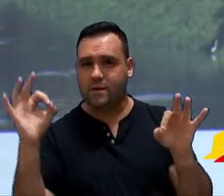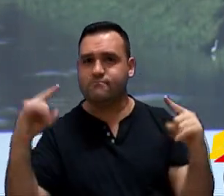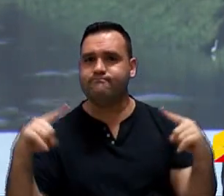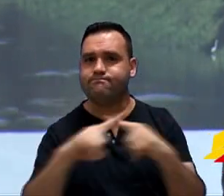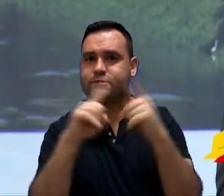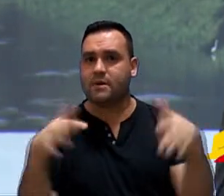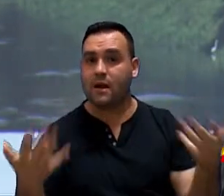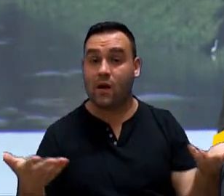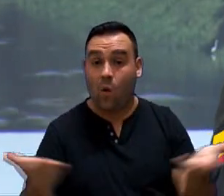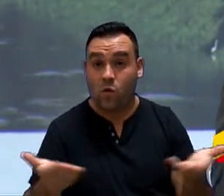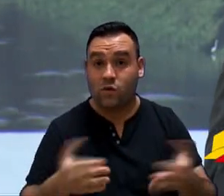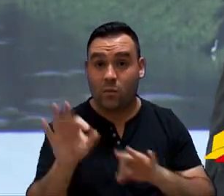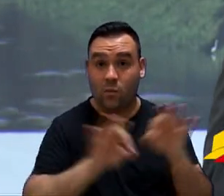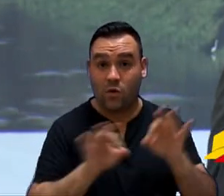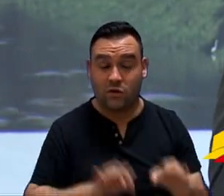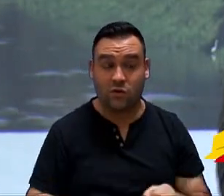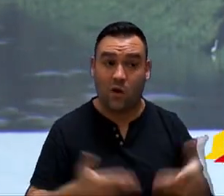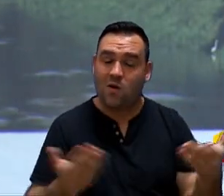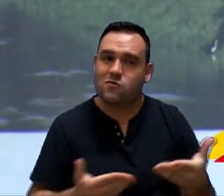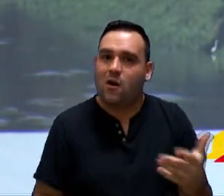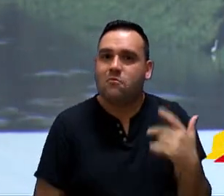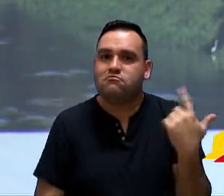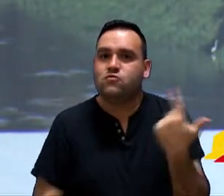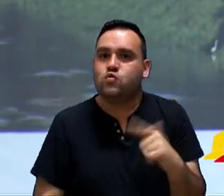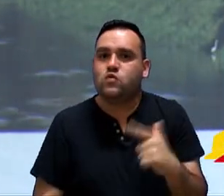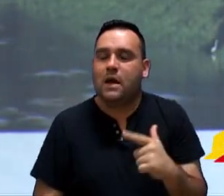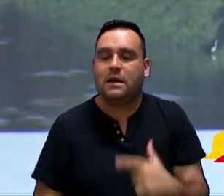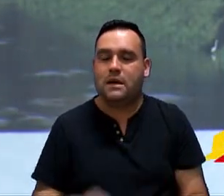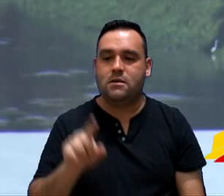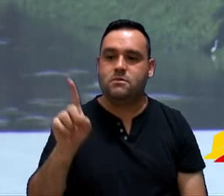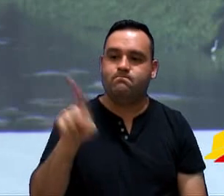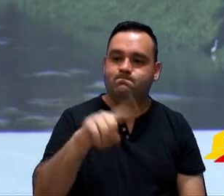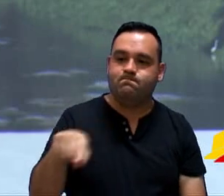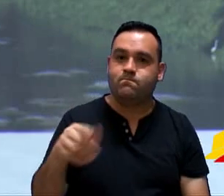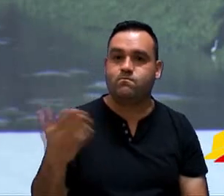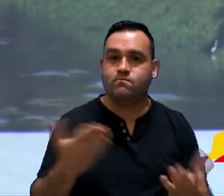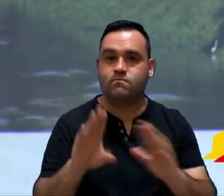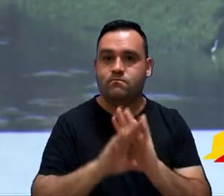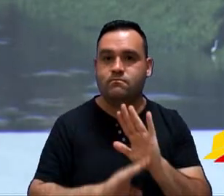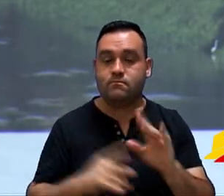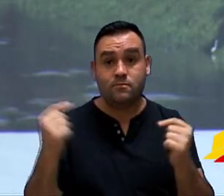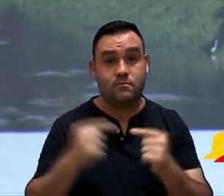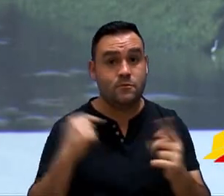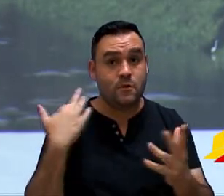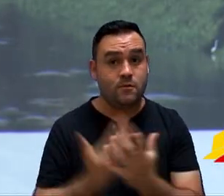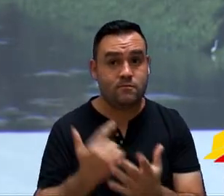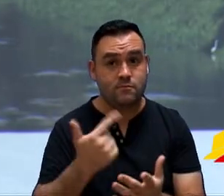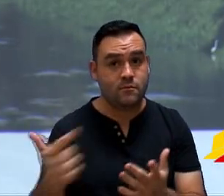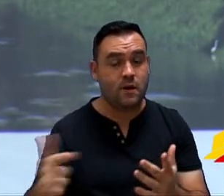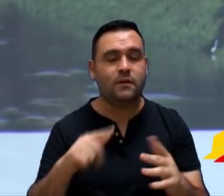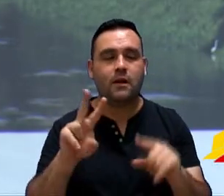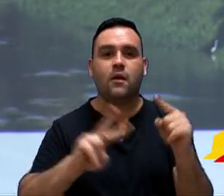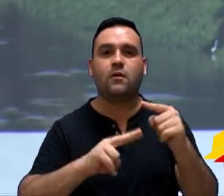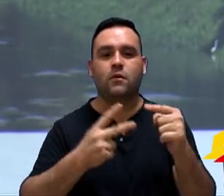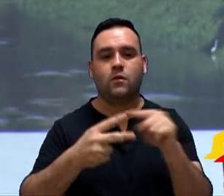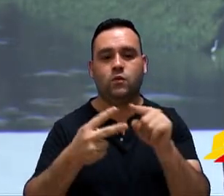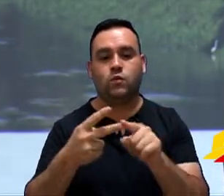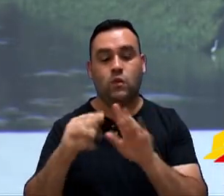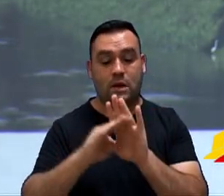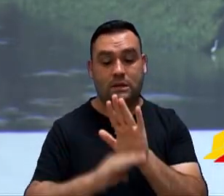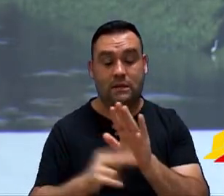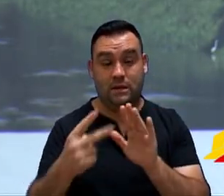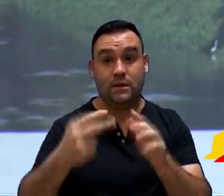E a atual, o PL atual, não anula a presente lei vigente. Então, nós temos duas leis, Vitão,